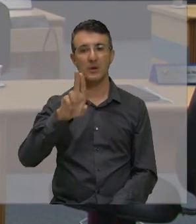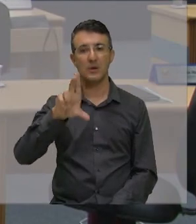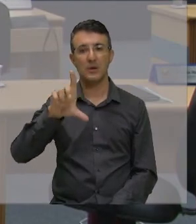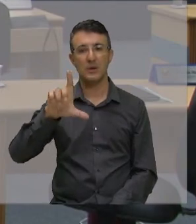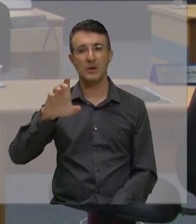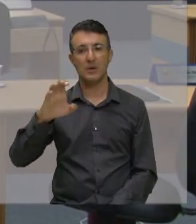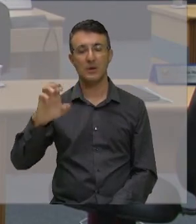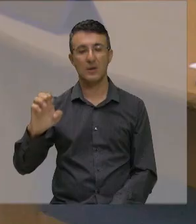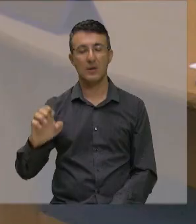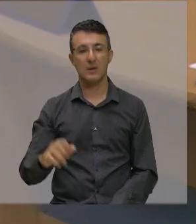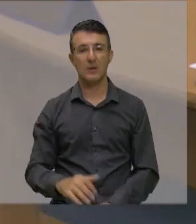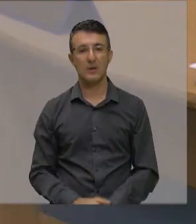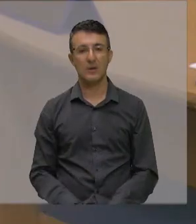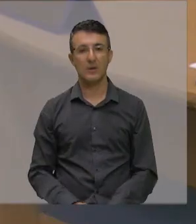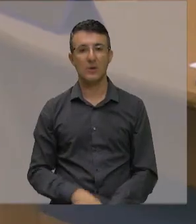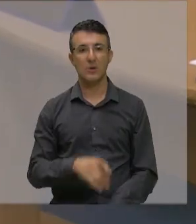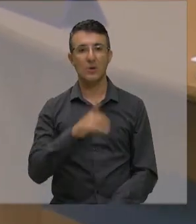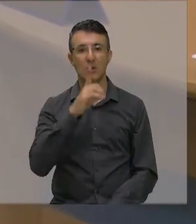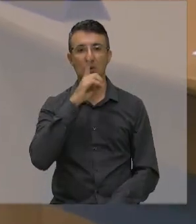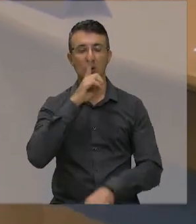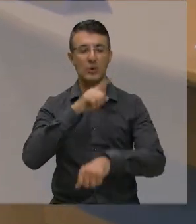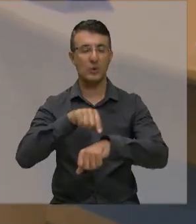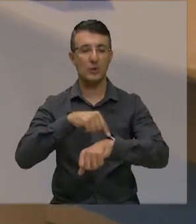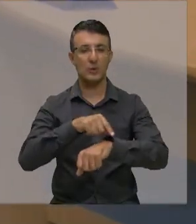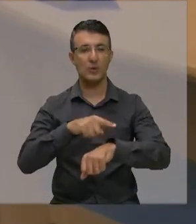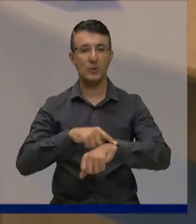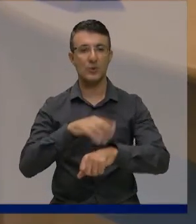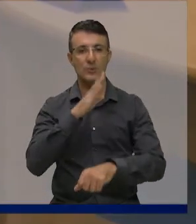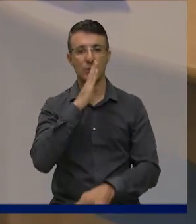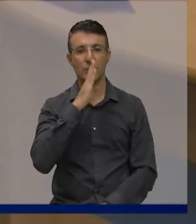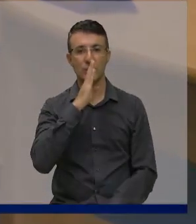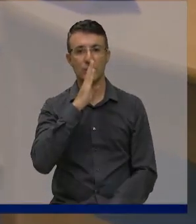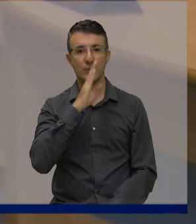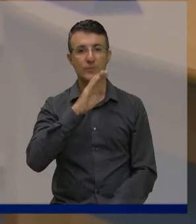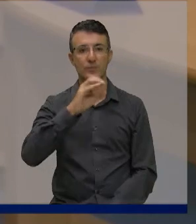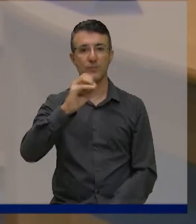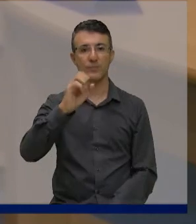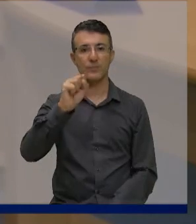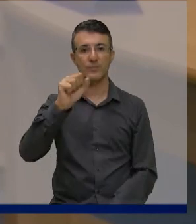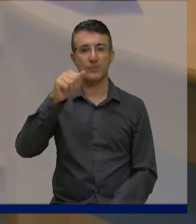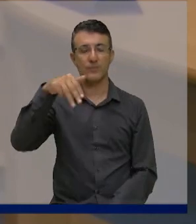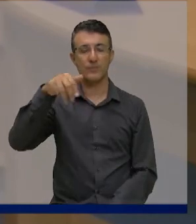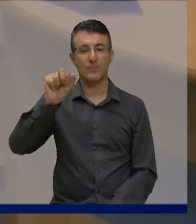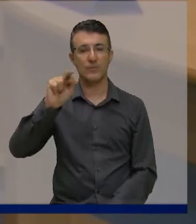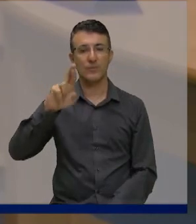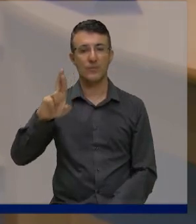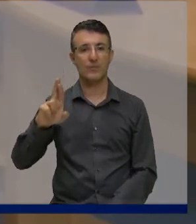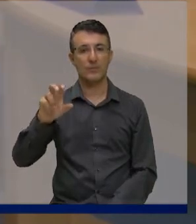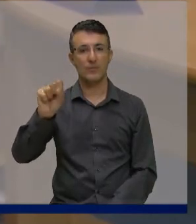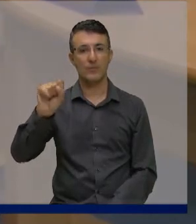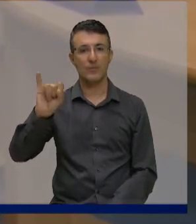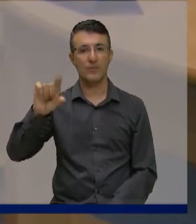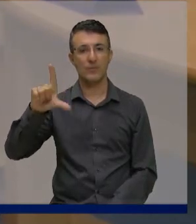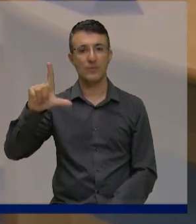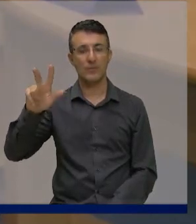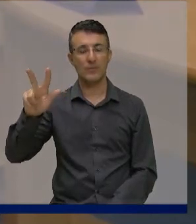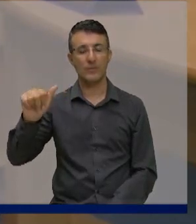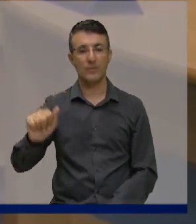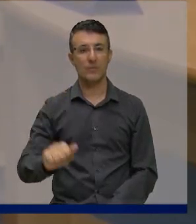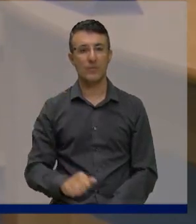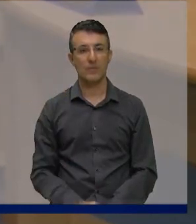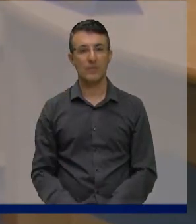Osmar Mangueira da Silva e o Hélio da Silva como já disse lá no plenário da Roselene Nunes da Roselene